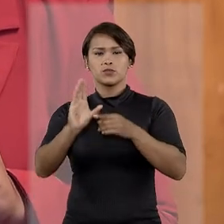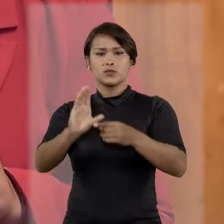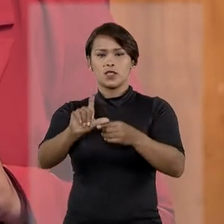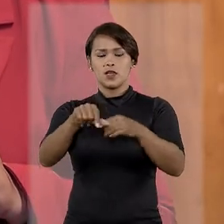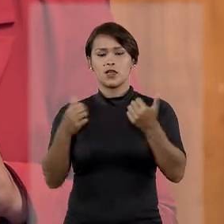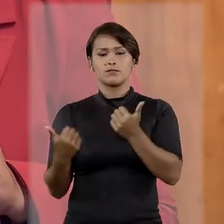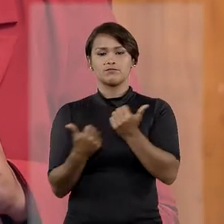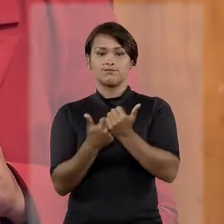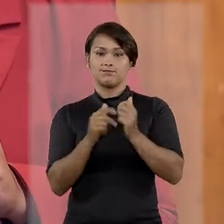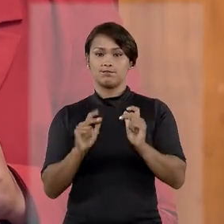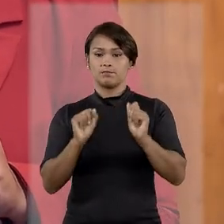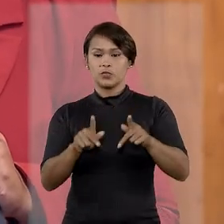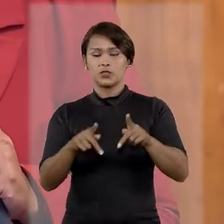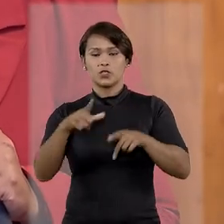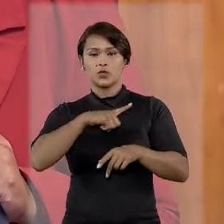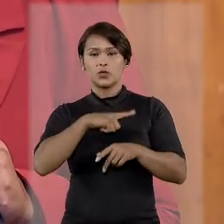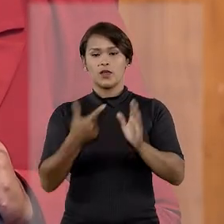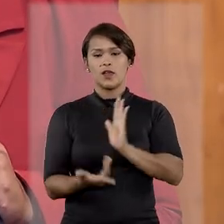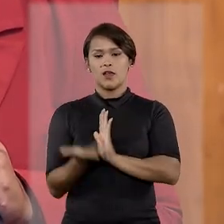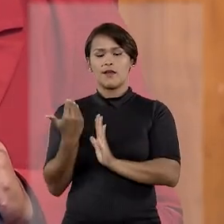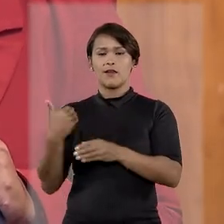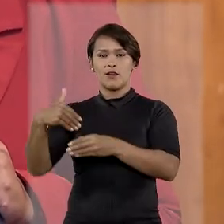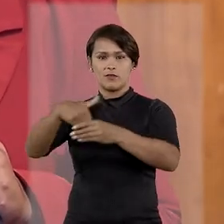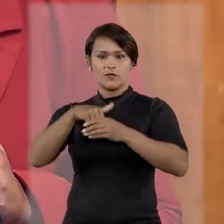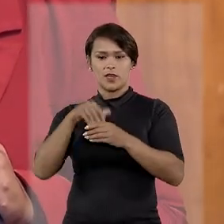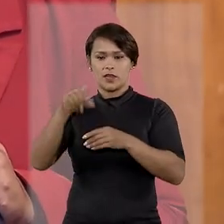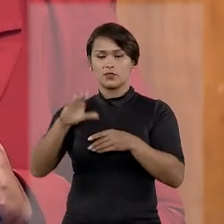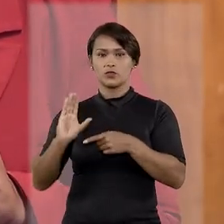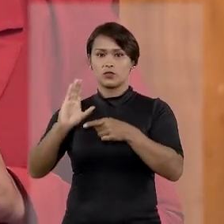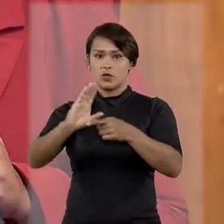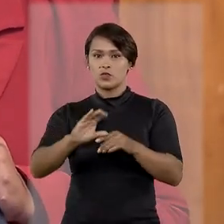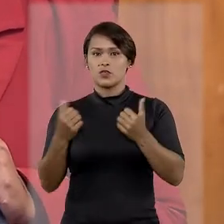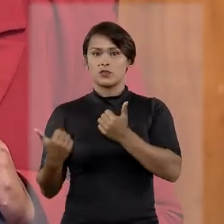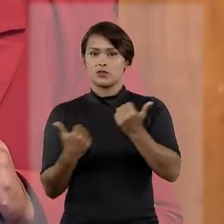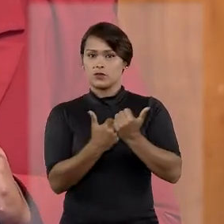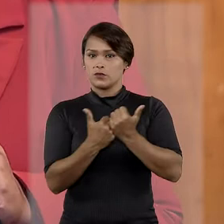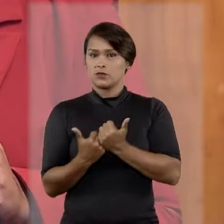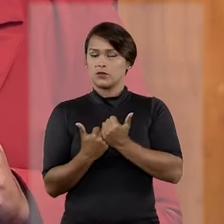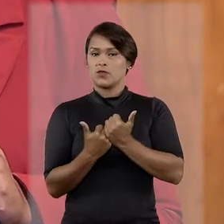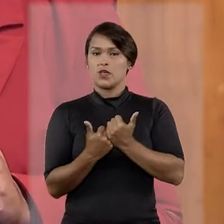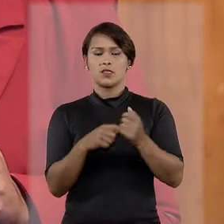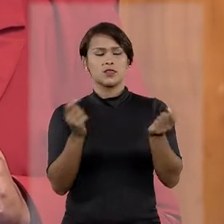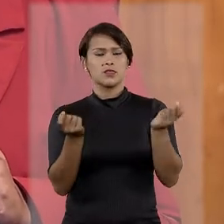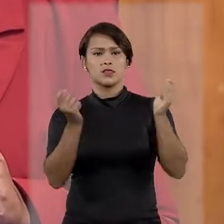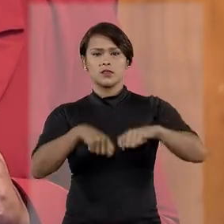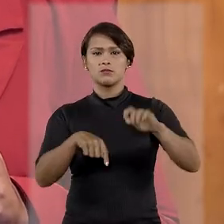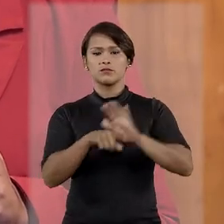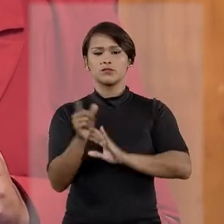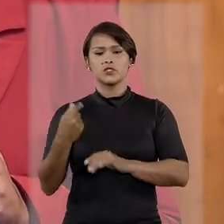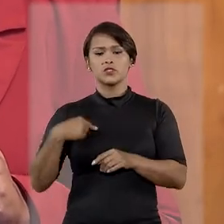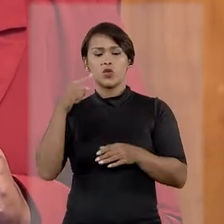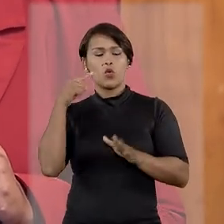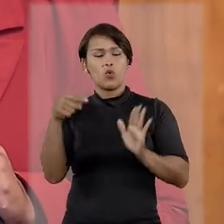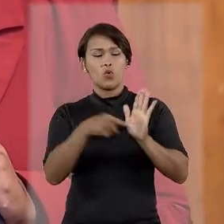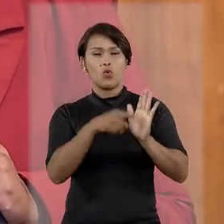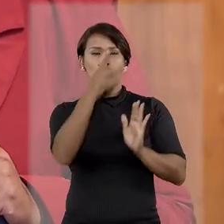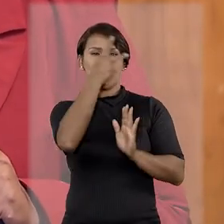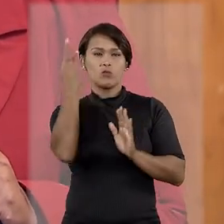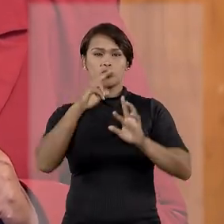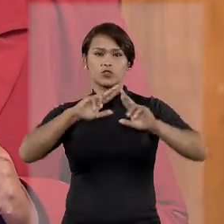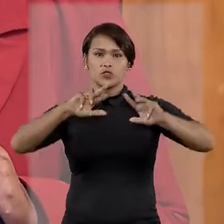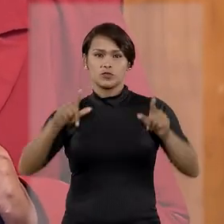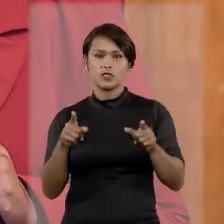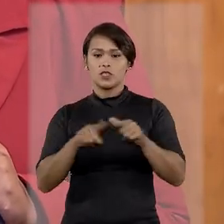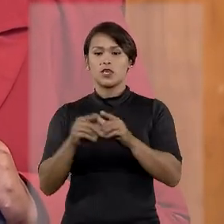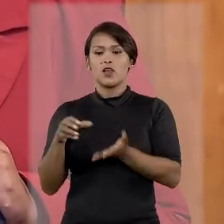conselheiro que se aposentou ocupava a vaga destinada aos conselheiros substitutos, não seria possível indicar pessoa estranha